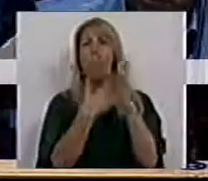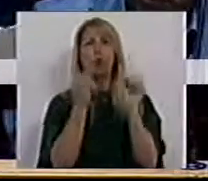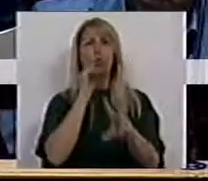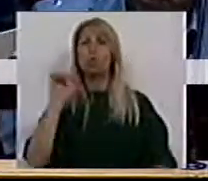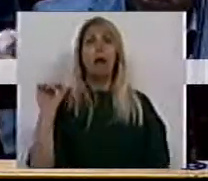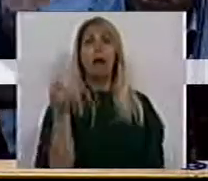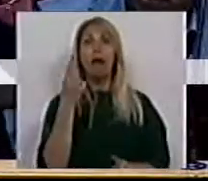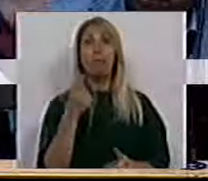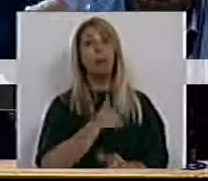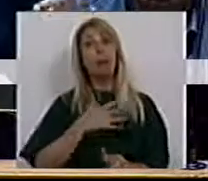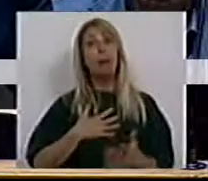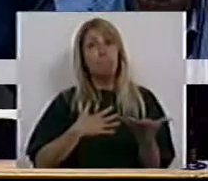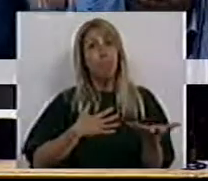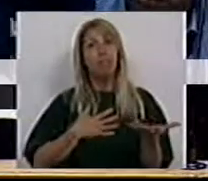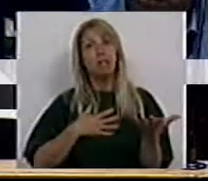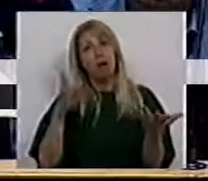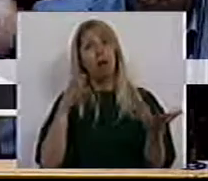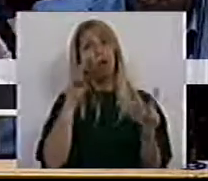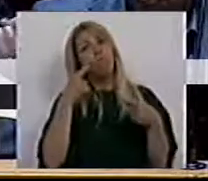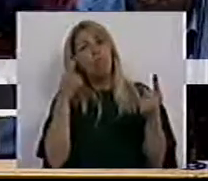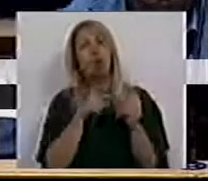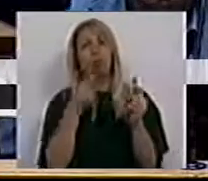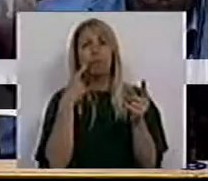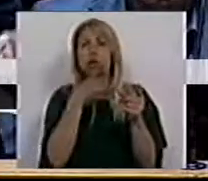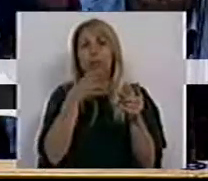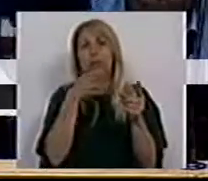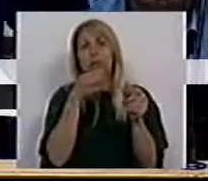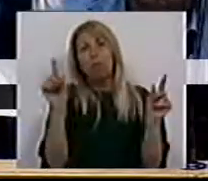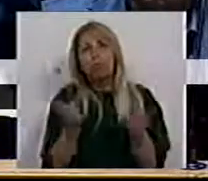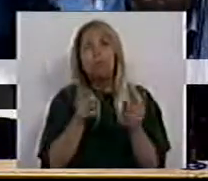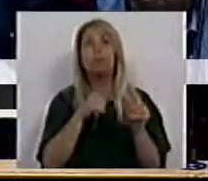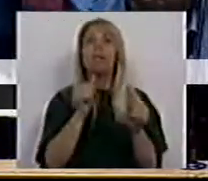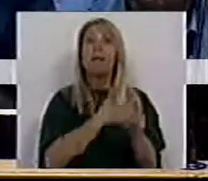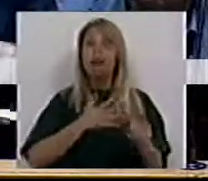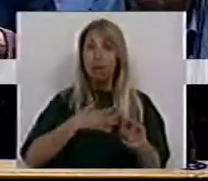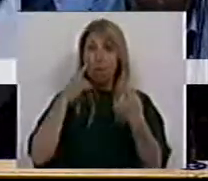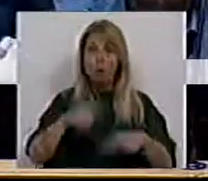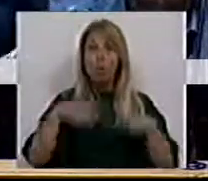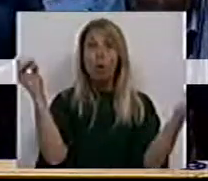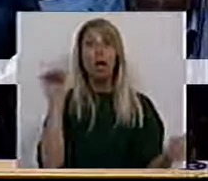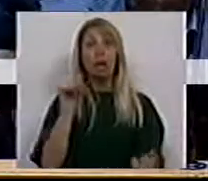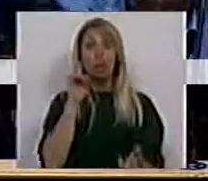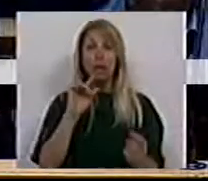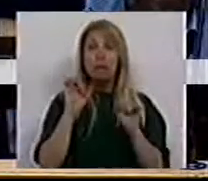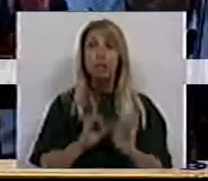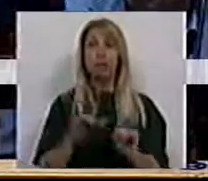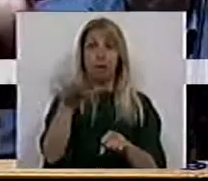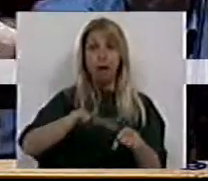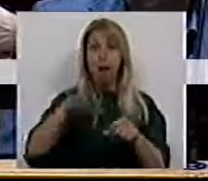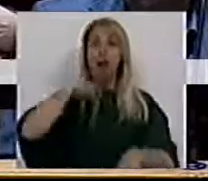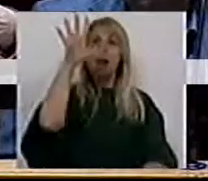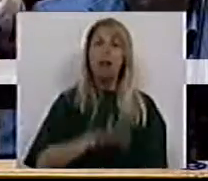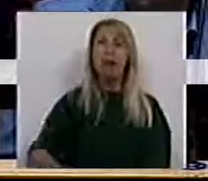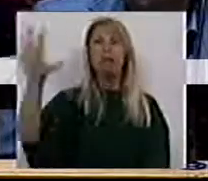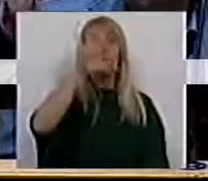esta empresa, mas é o quadro que evidencia a sua importância no contexto nacional. E é esta